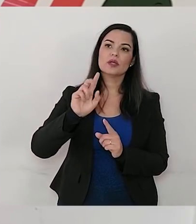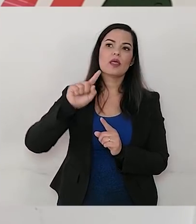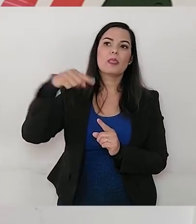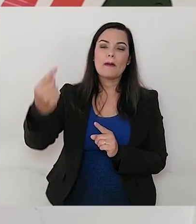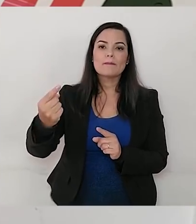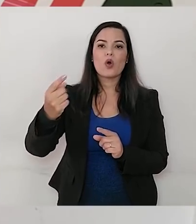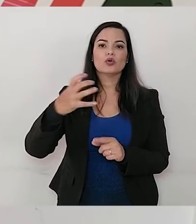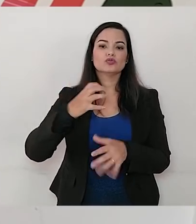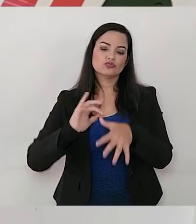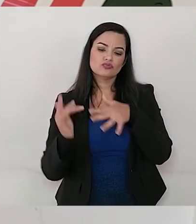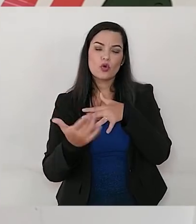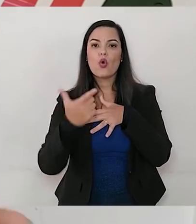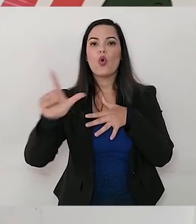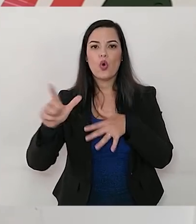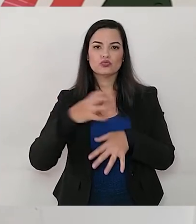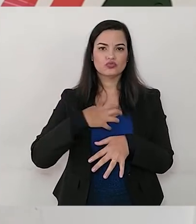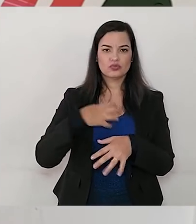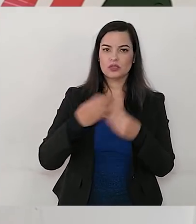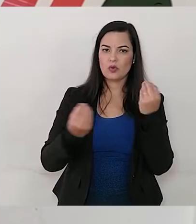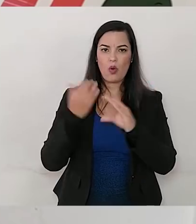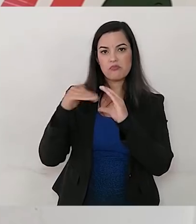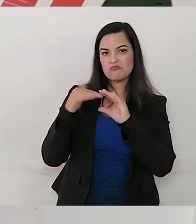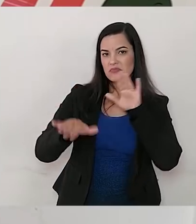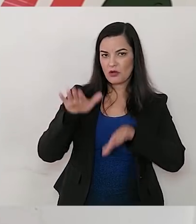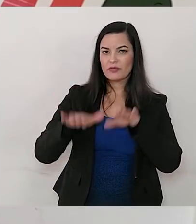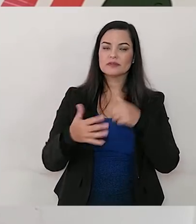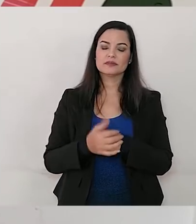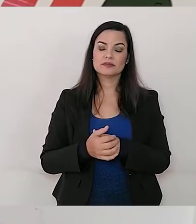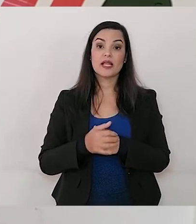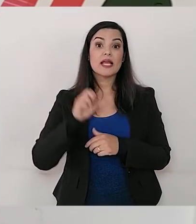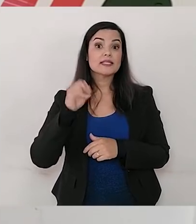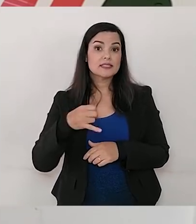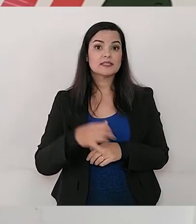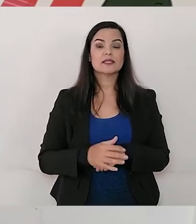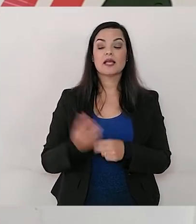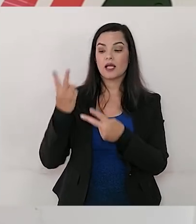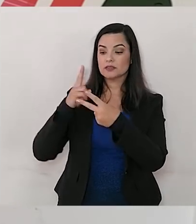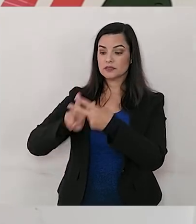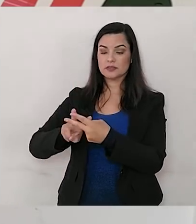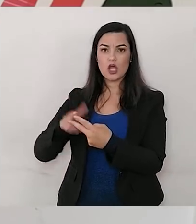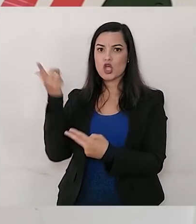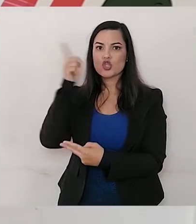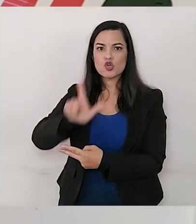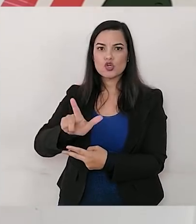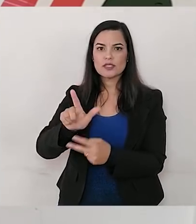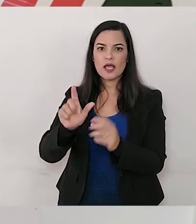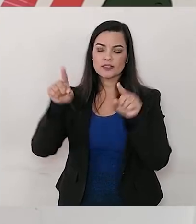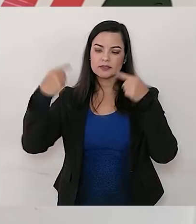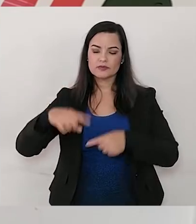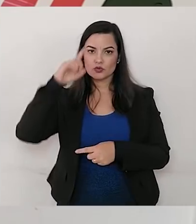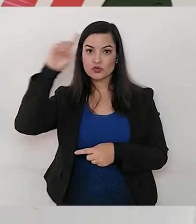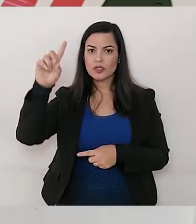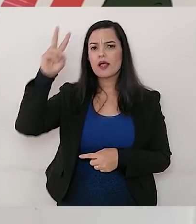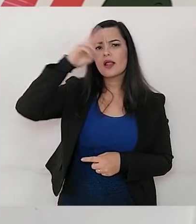canais, tá bom? Quem não conseguir fazer a postagem usando a hashtag desafiododia,